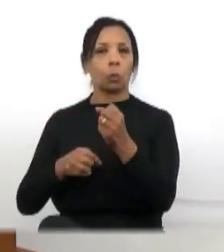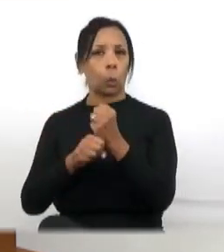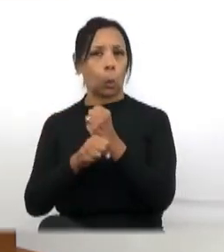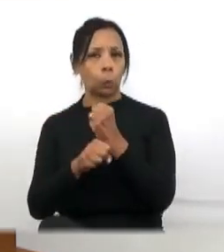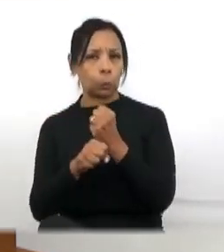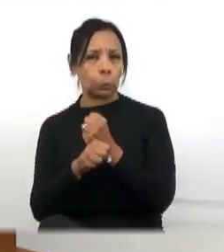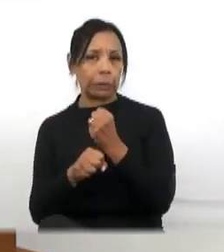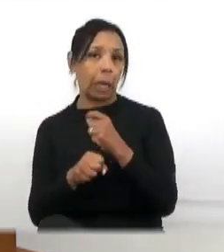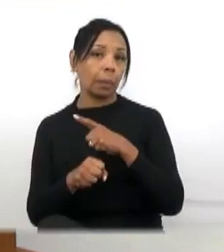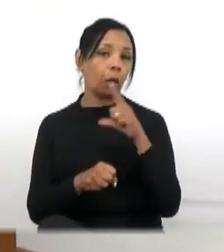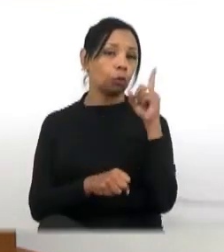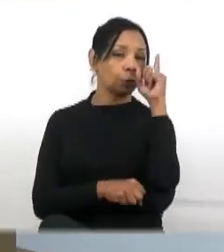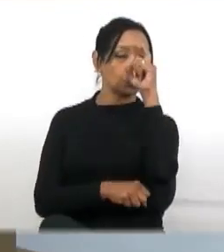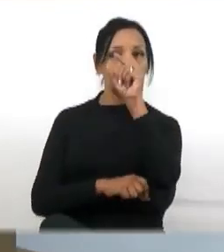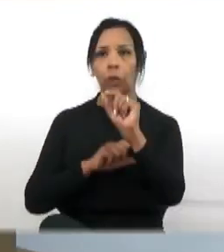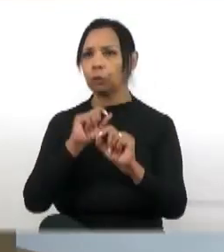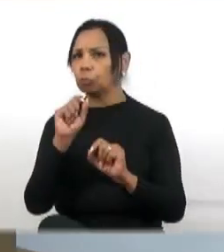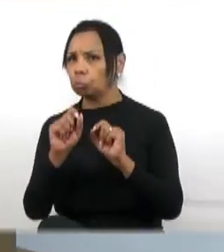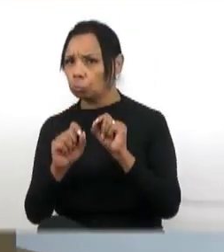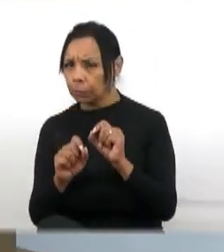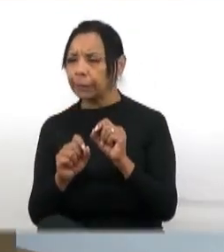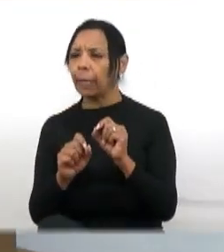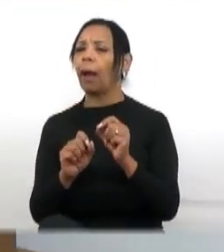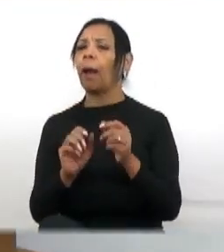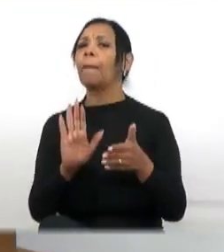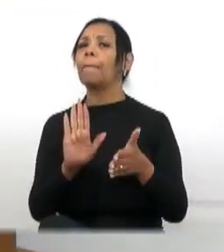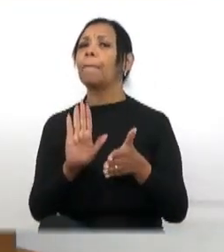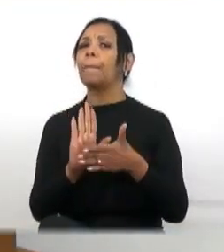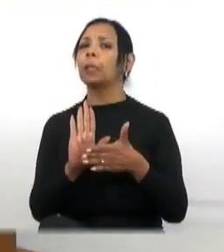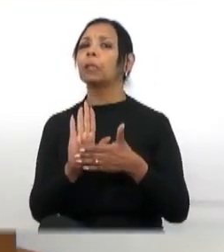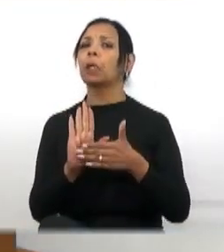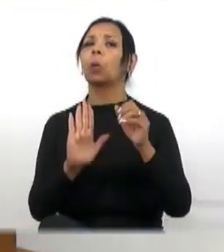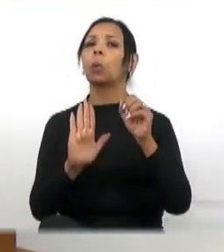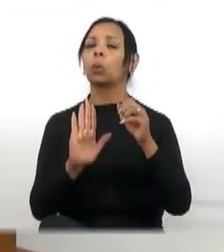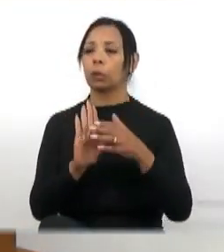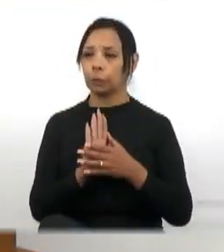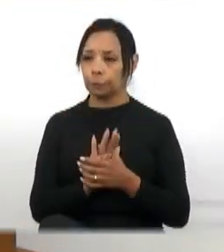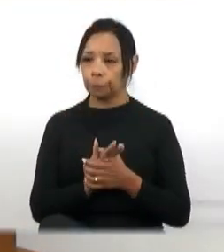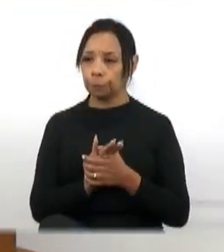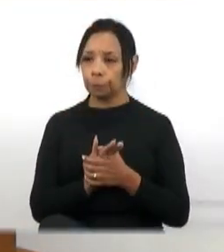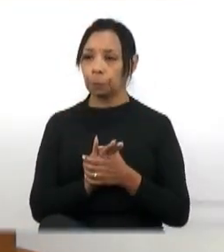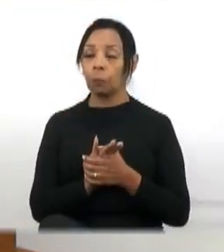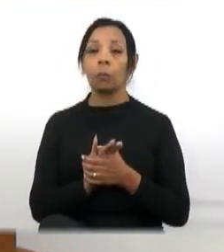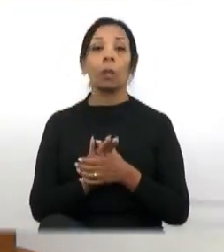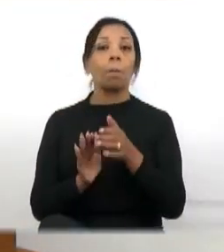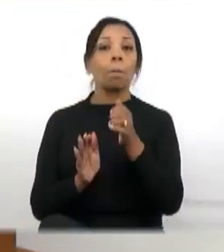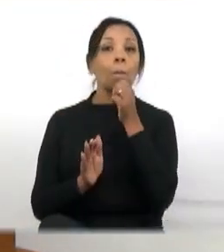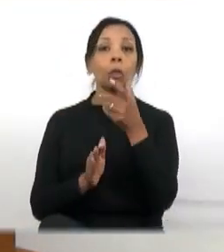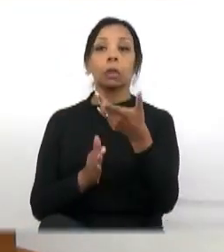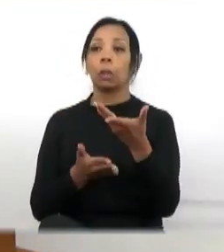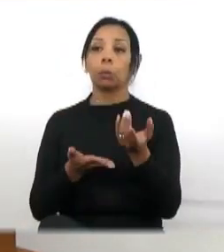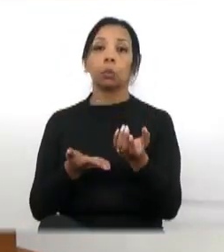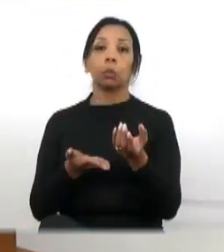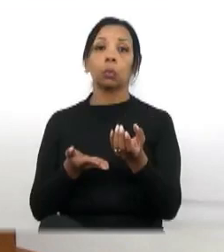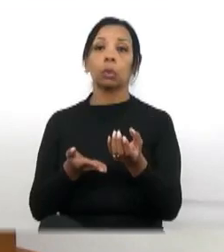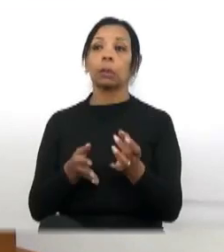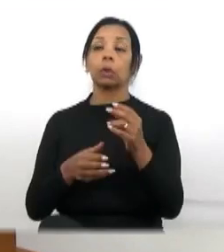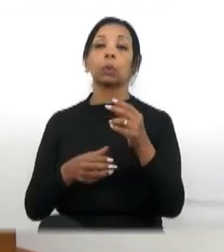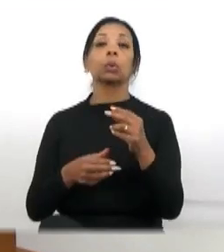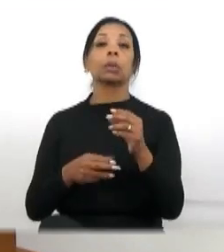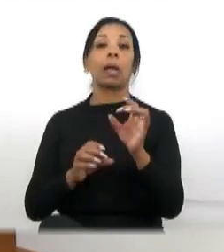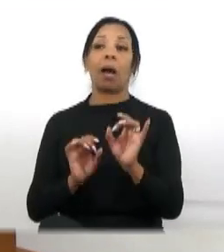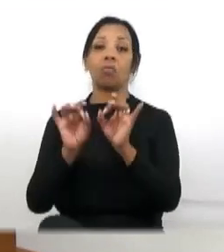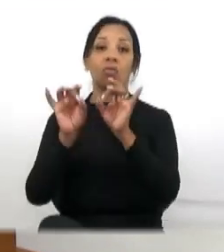com isso, precisam apresentar a destinação dos seus recursos, dos seus resíduos sólidos.